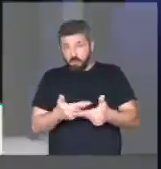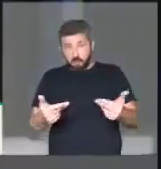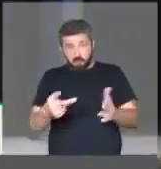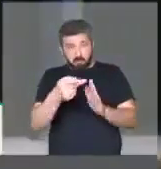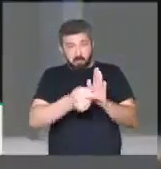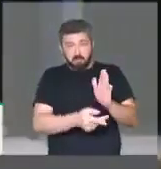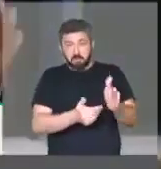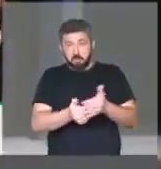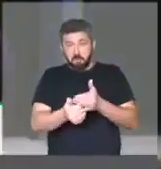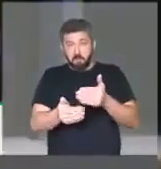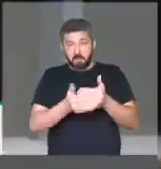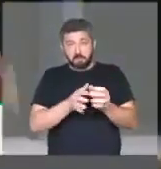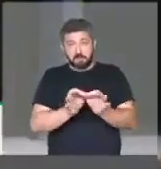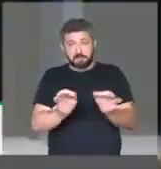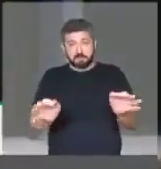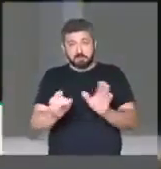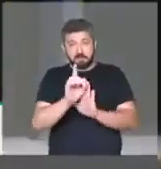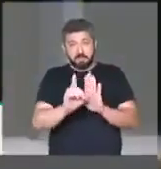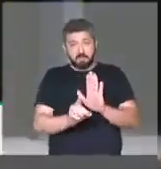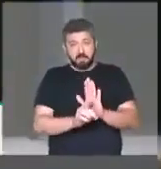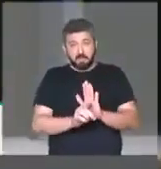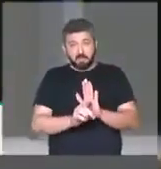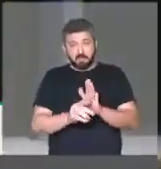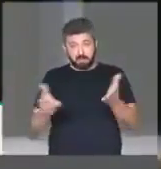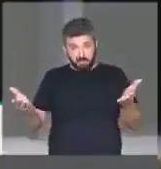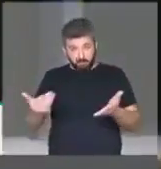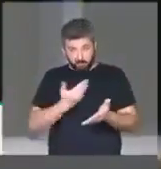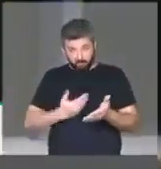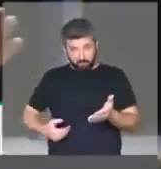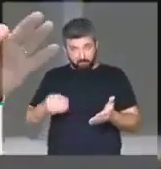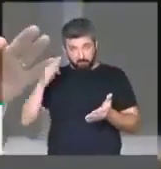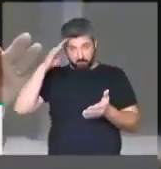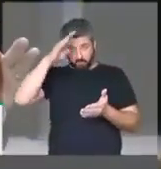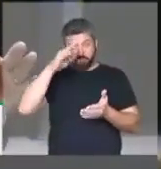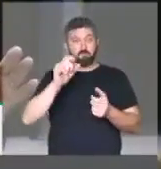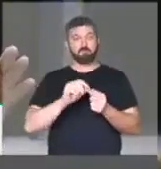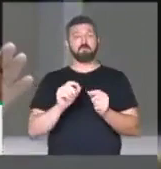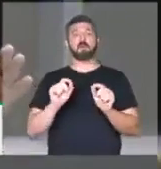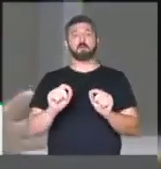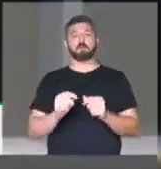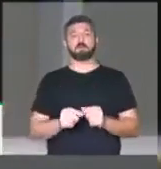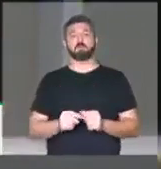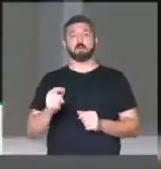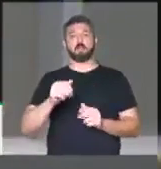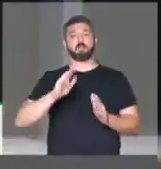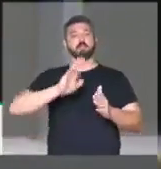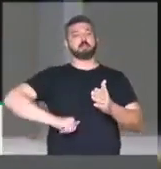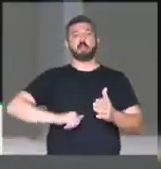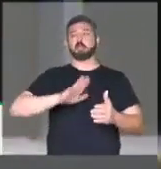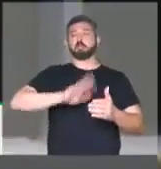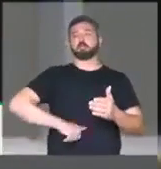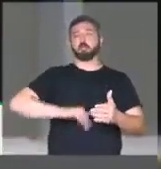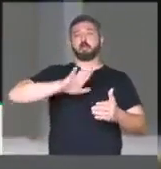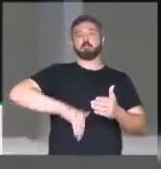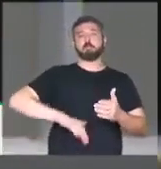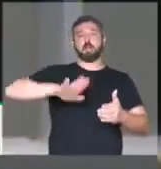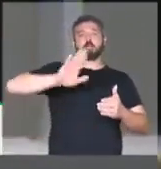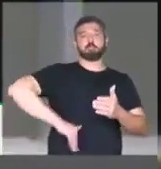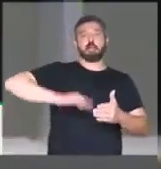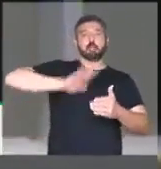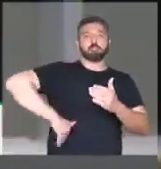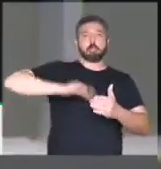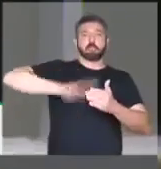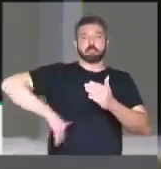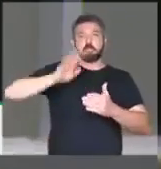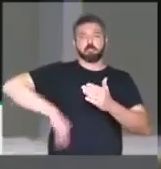projeto, qualquer decreto do atual governo é apenas para tirar. É só para tirar,